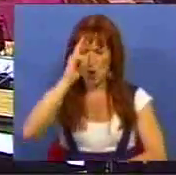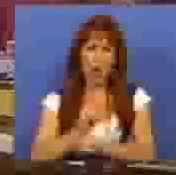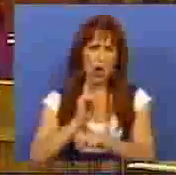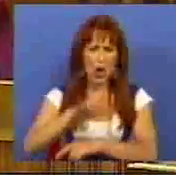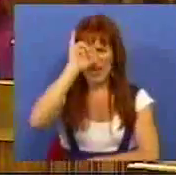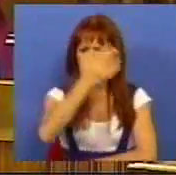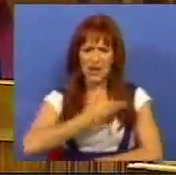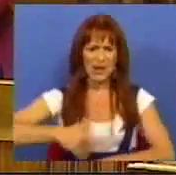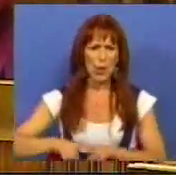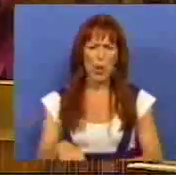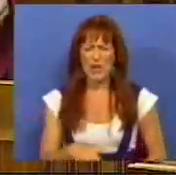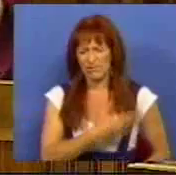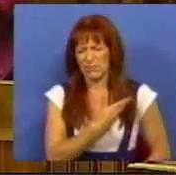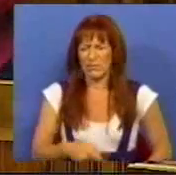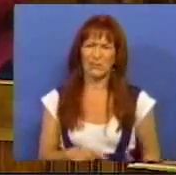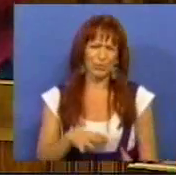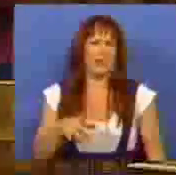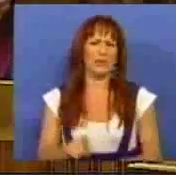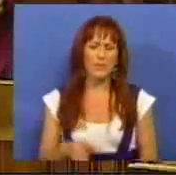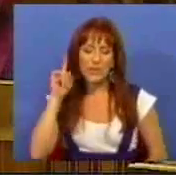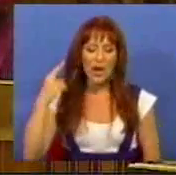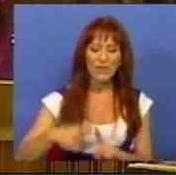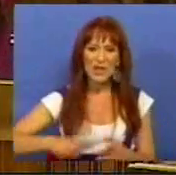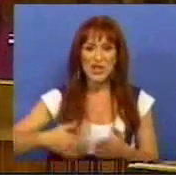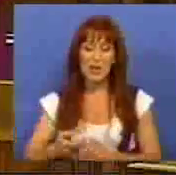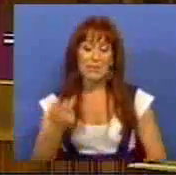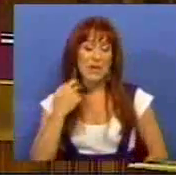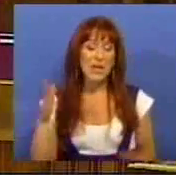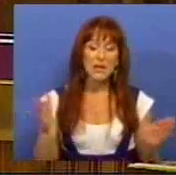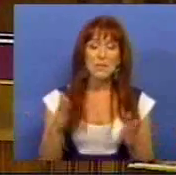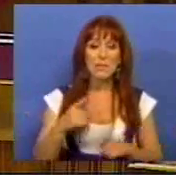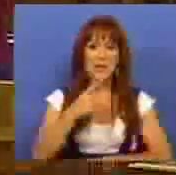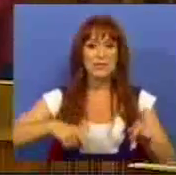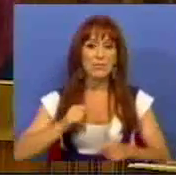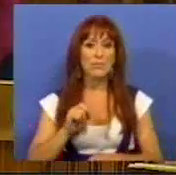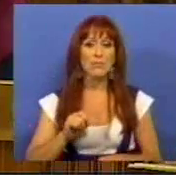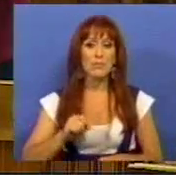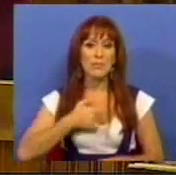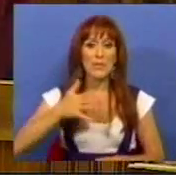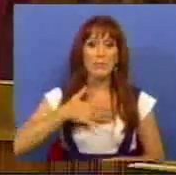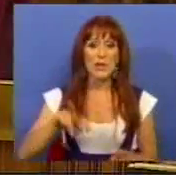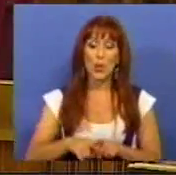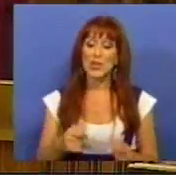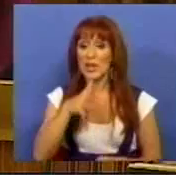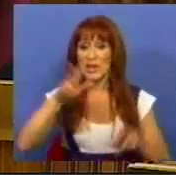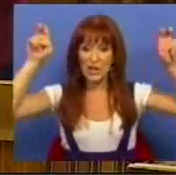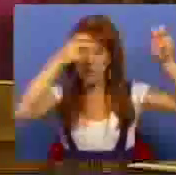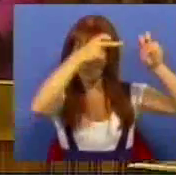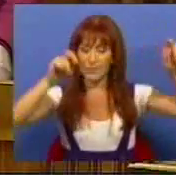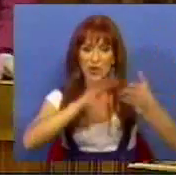esta ideia antiga e antiquada de que a grande vantagem para as pequenas e médias empresas é poderem, e cito as suas palavras,